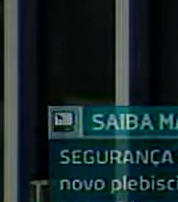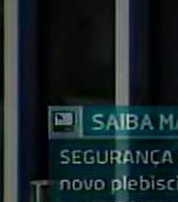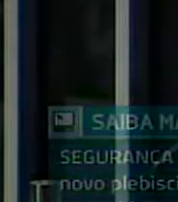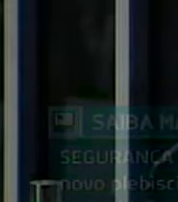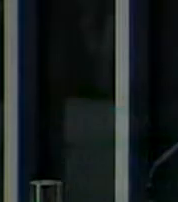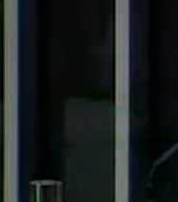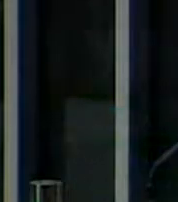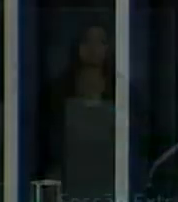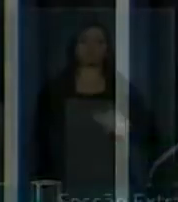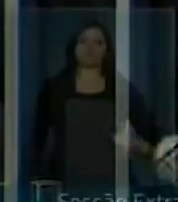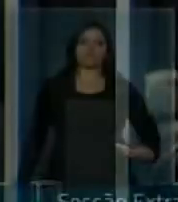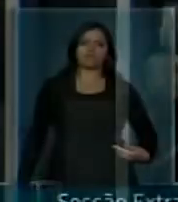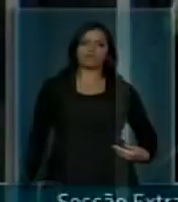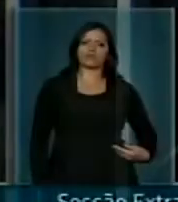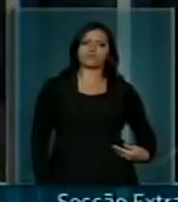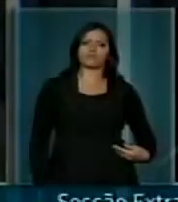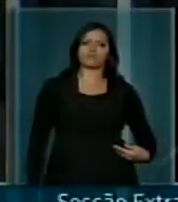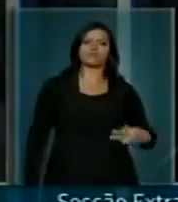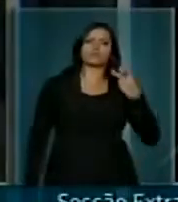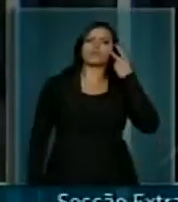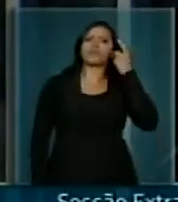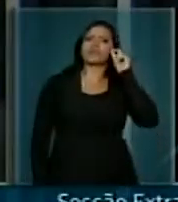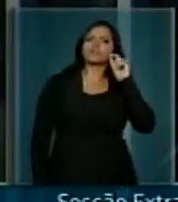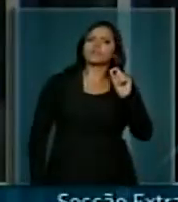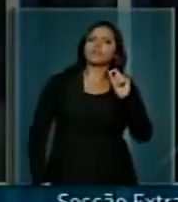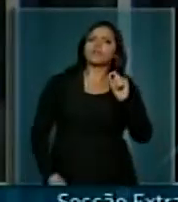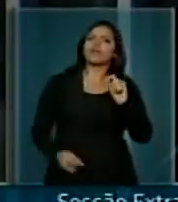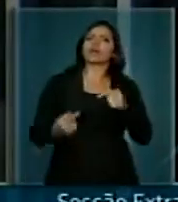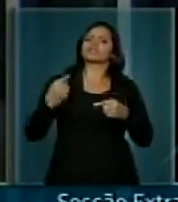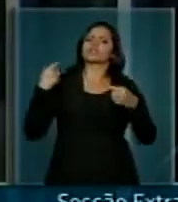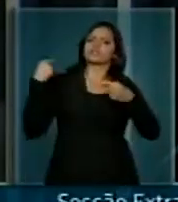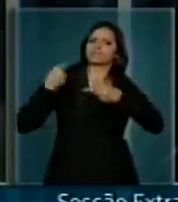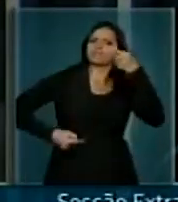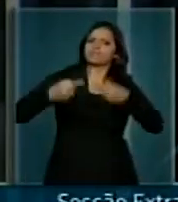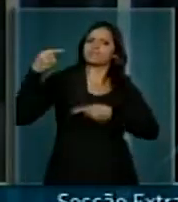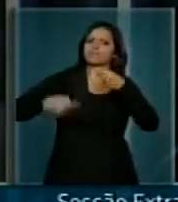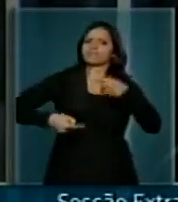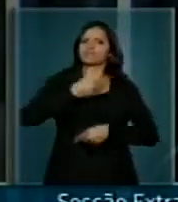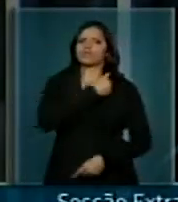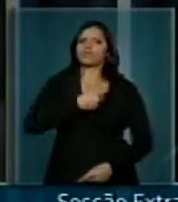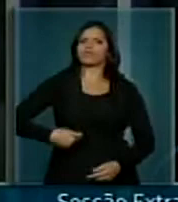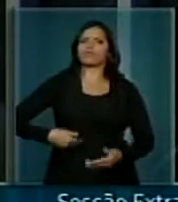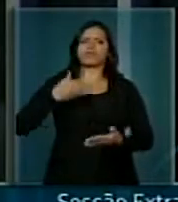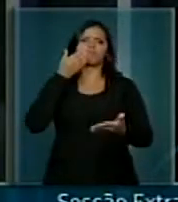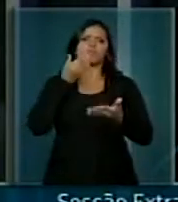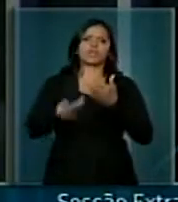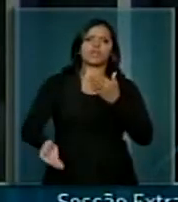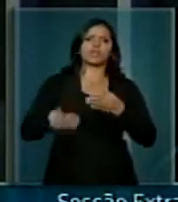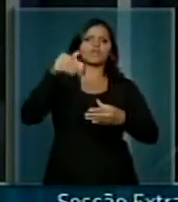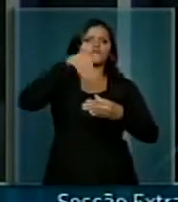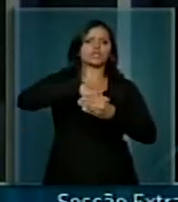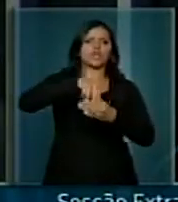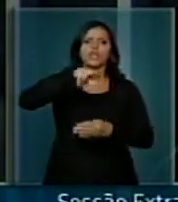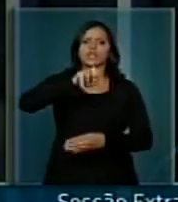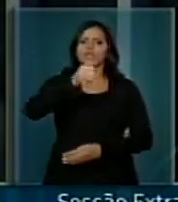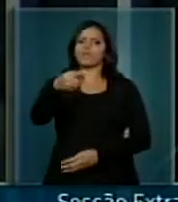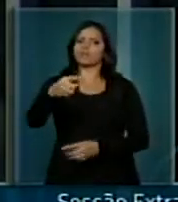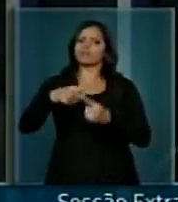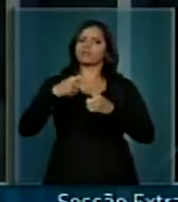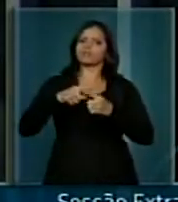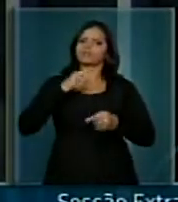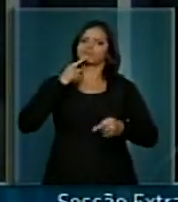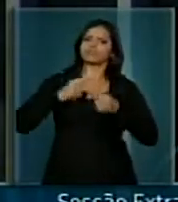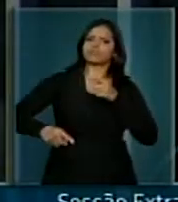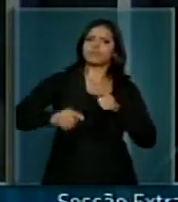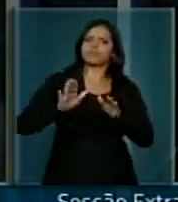oposição, para que submetam o governo a esta derrota, porque querem impingir aos mais